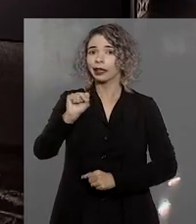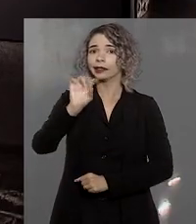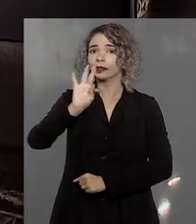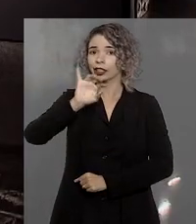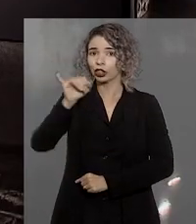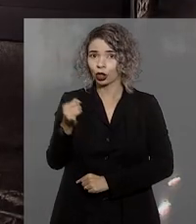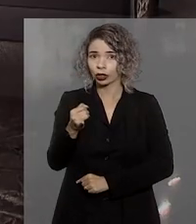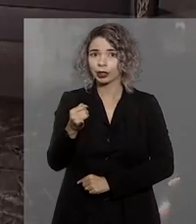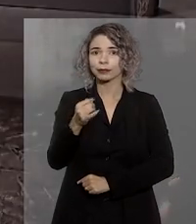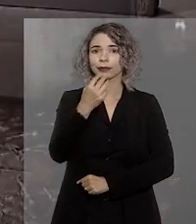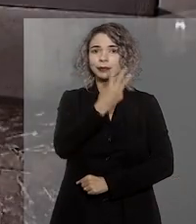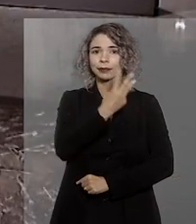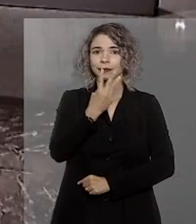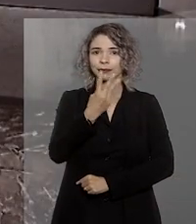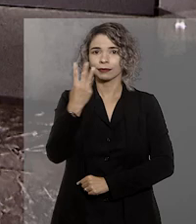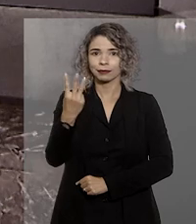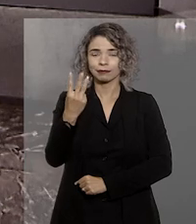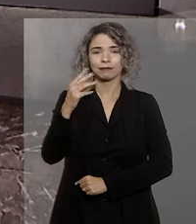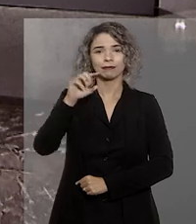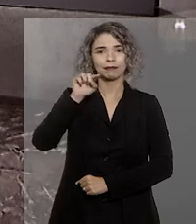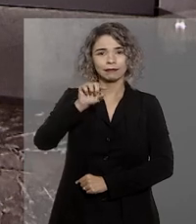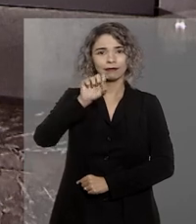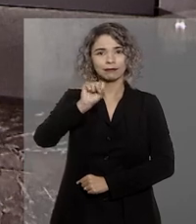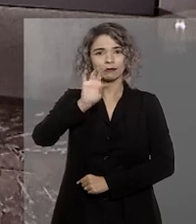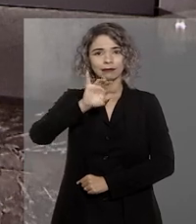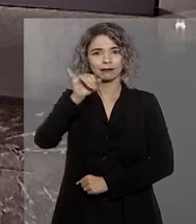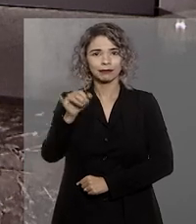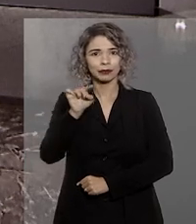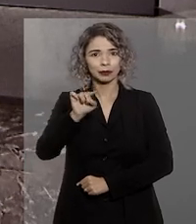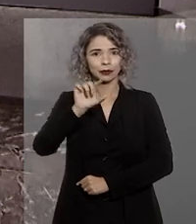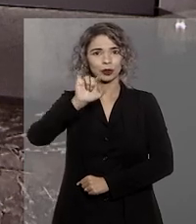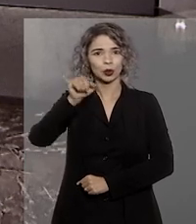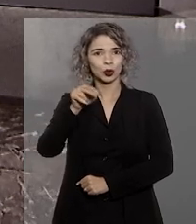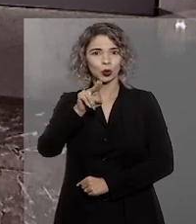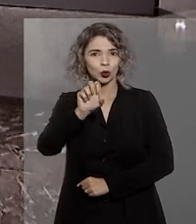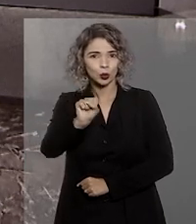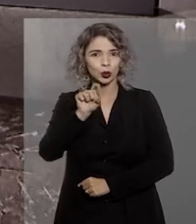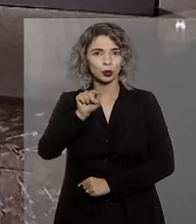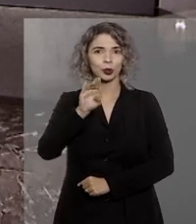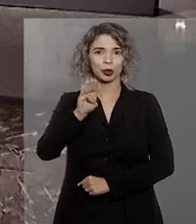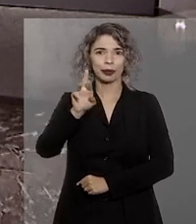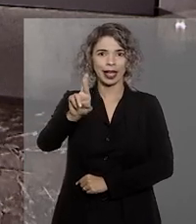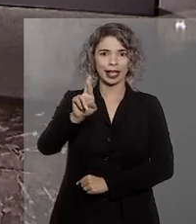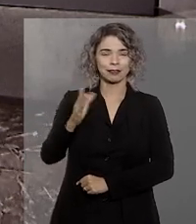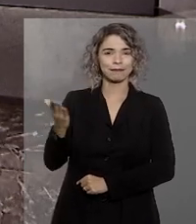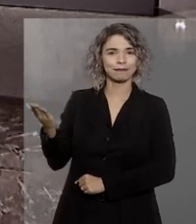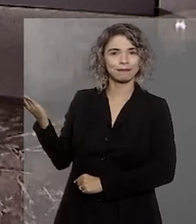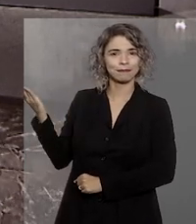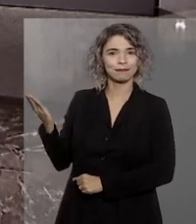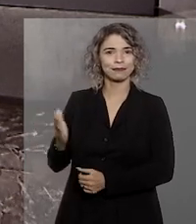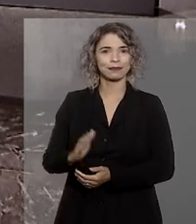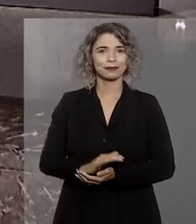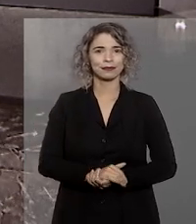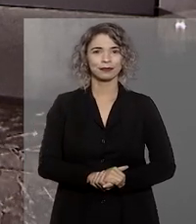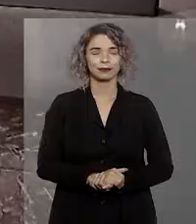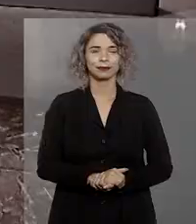site do STJ, www.stj.jus.br.